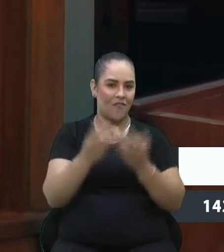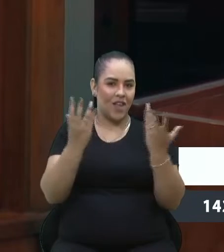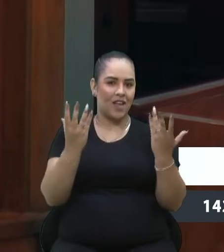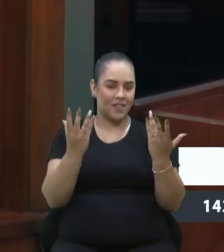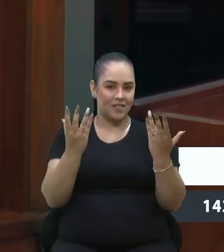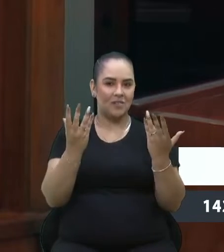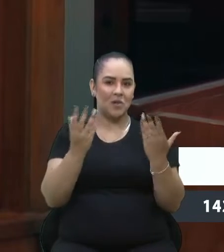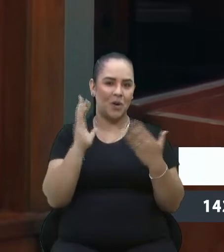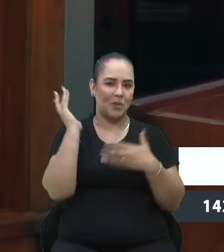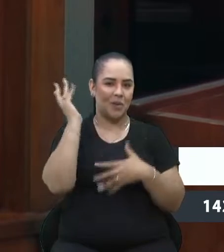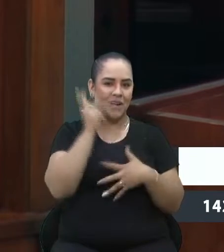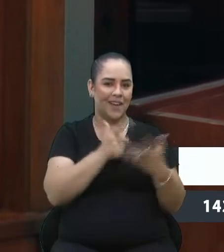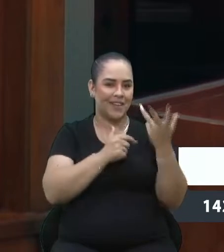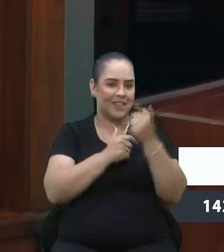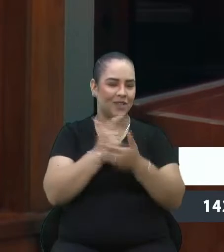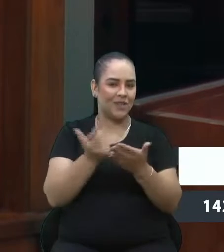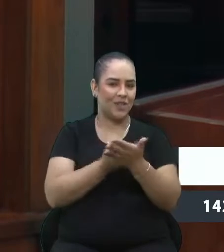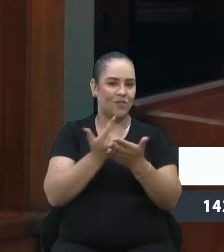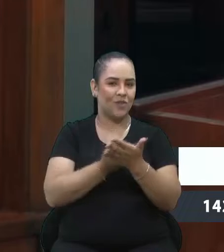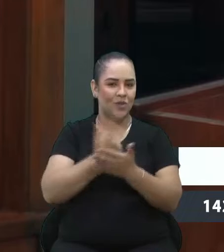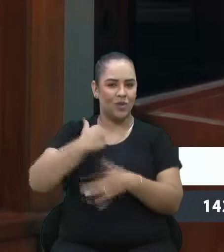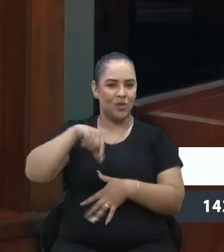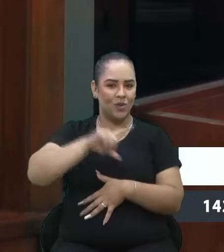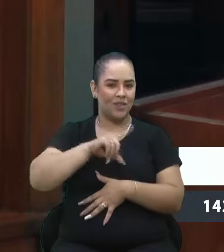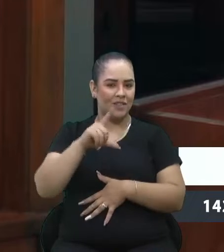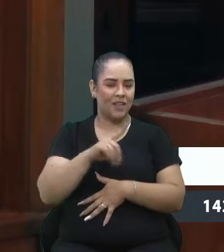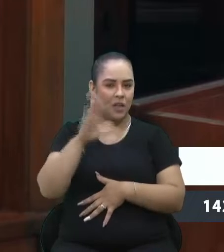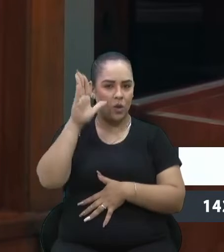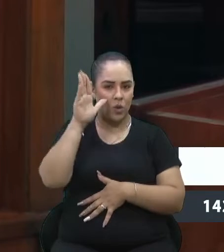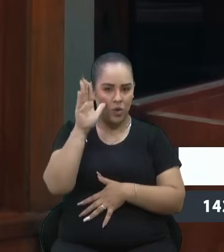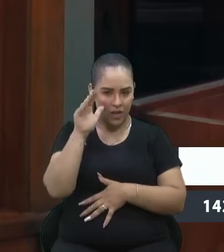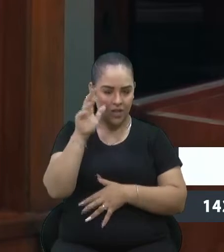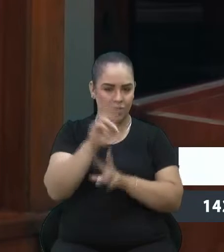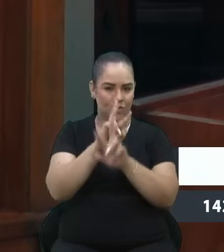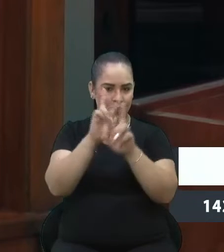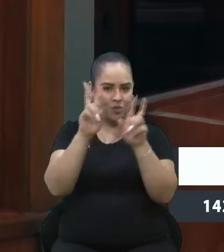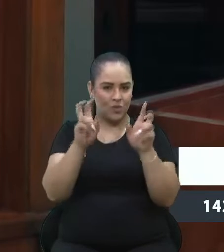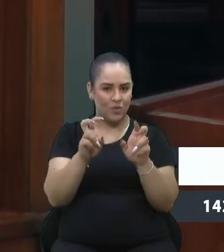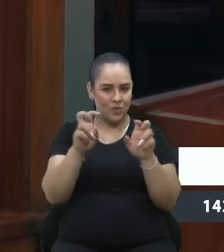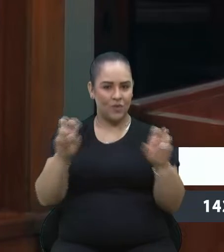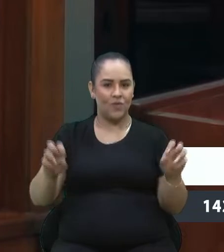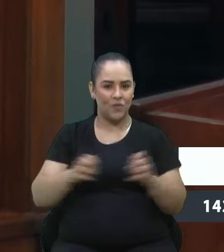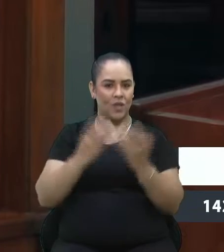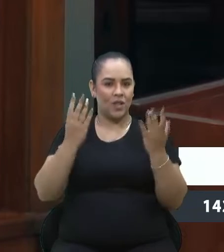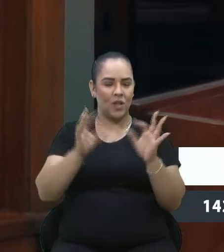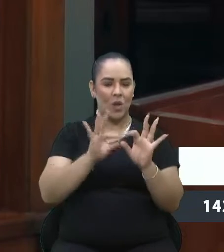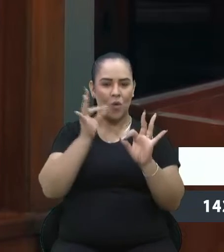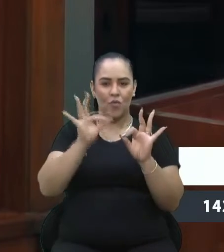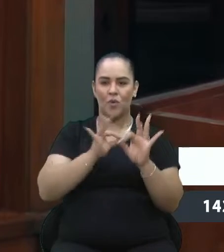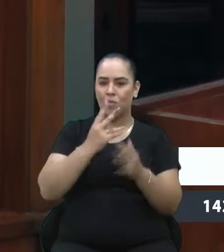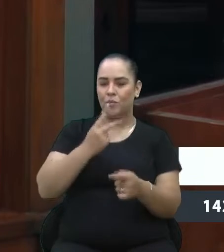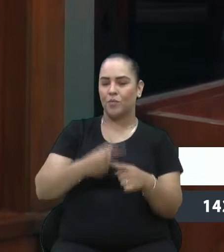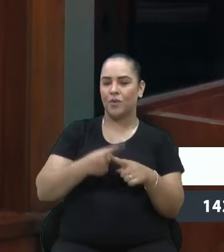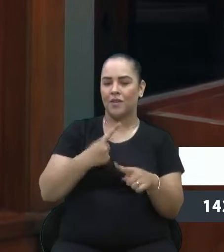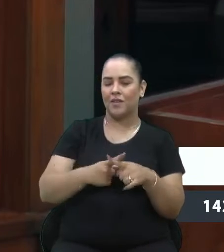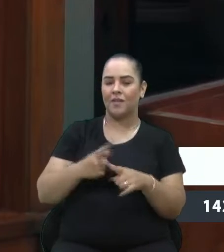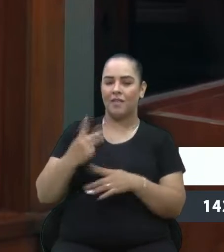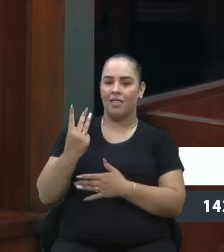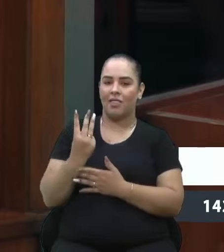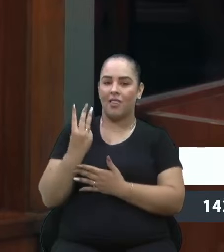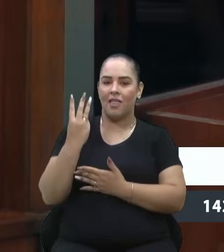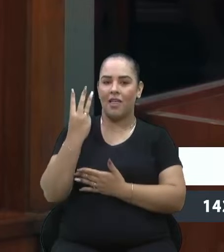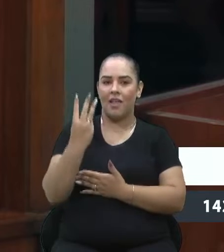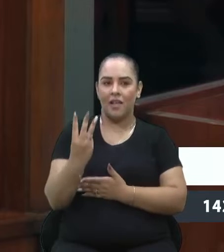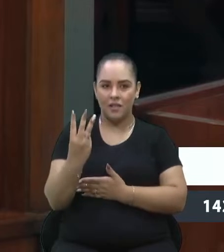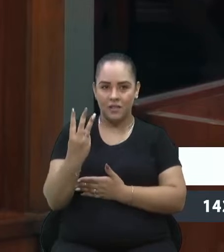que belo livro nós teríamos sobre curiosidades e temas relacionados à festa, porque cada trio, cada uma de